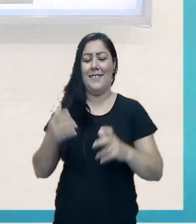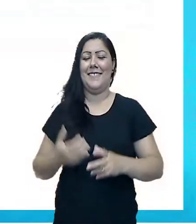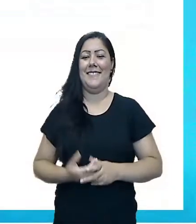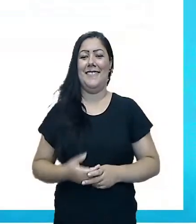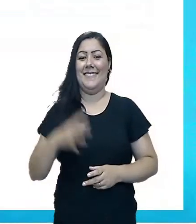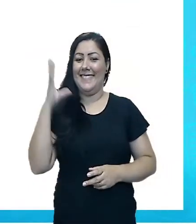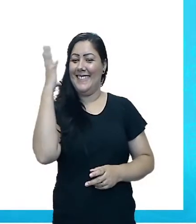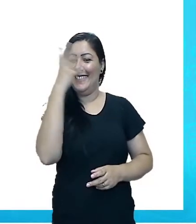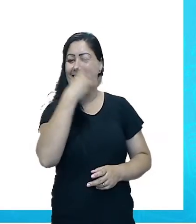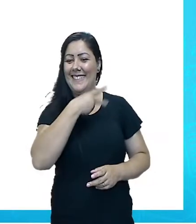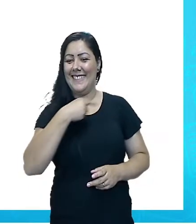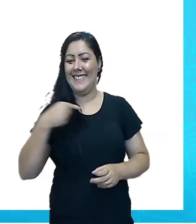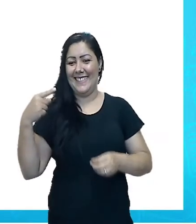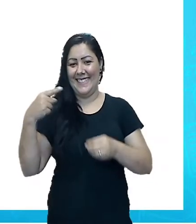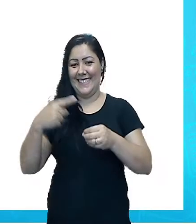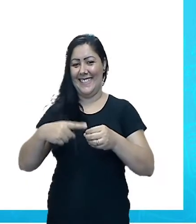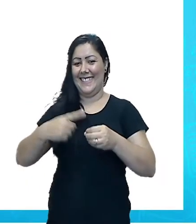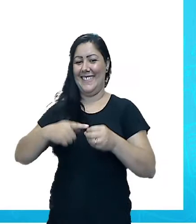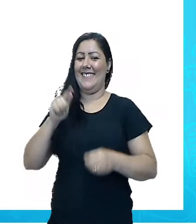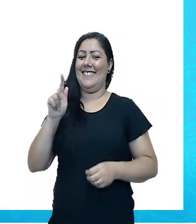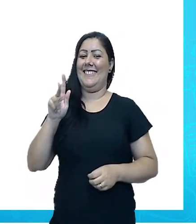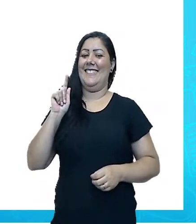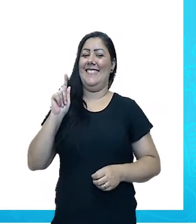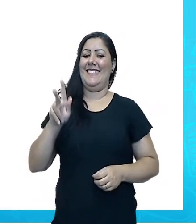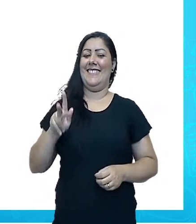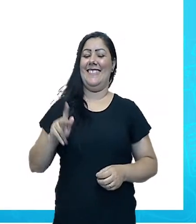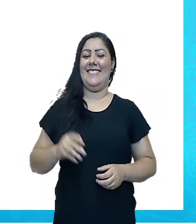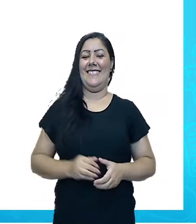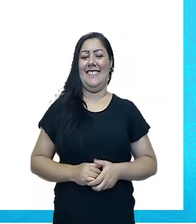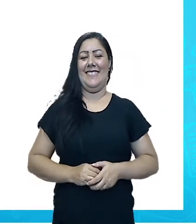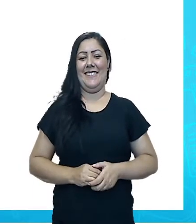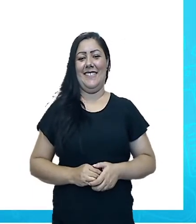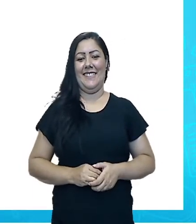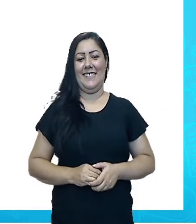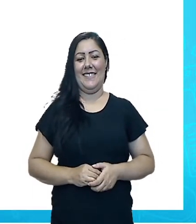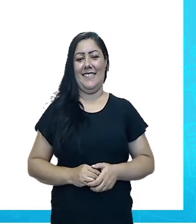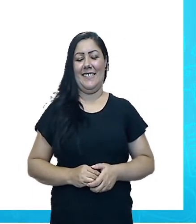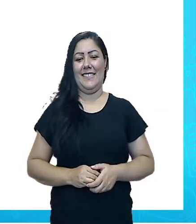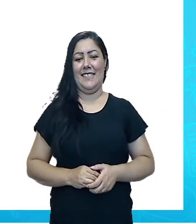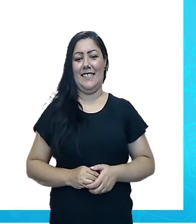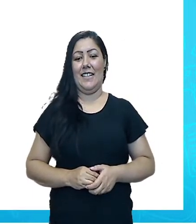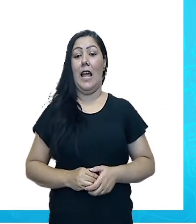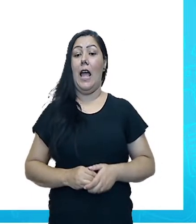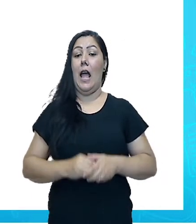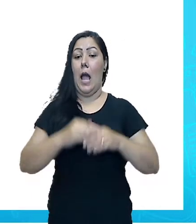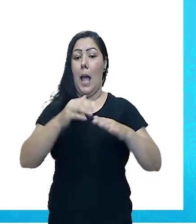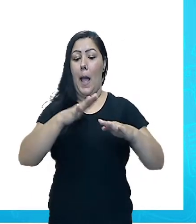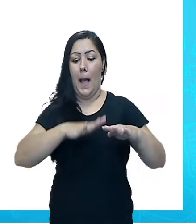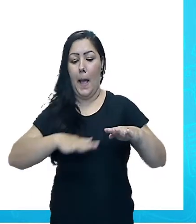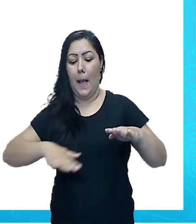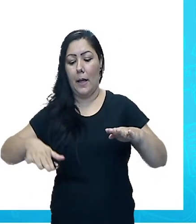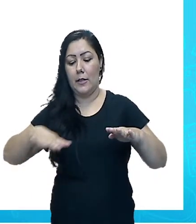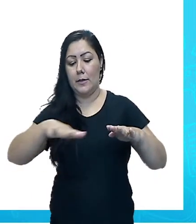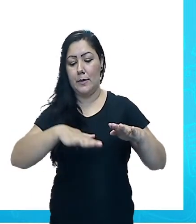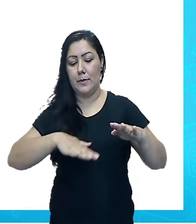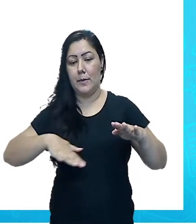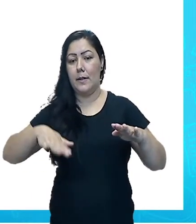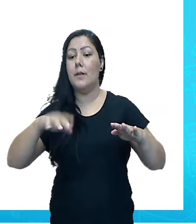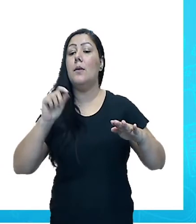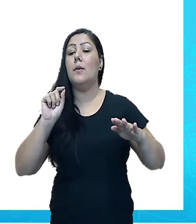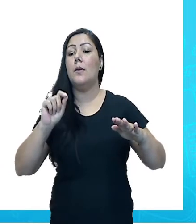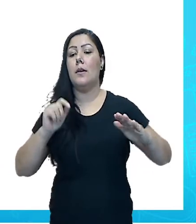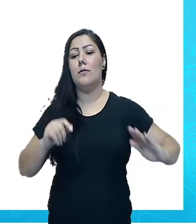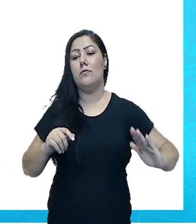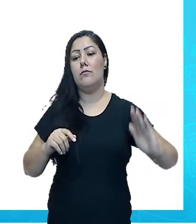visão bonita da nossa cidade. Mas aqui nós vemos, nós vamos destacar o quê?